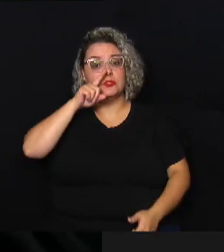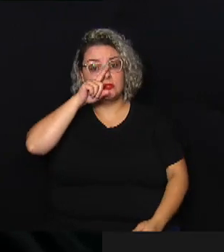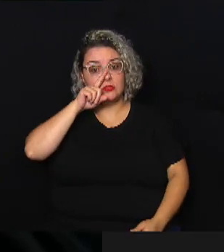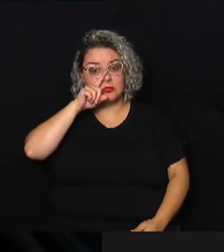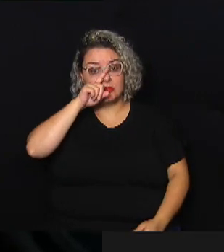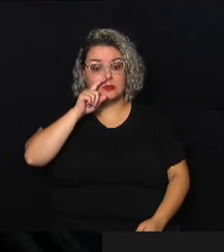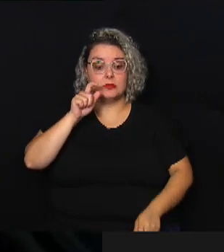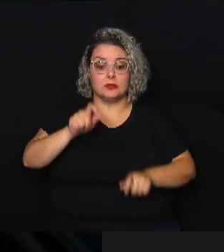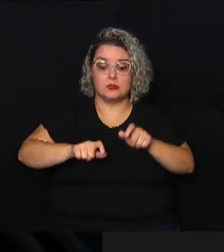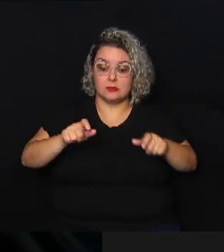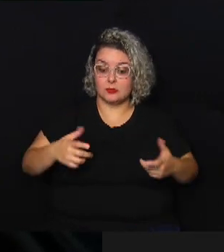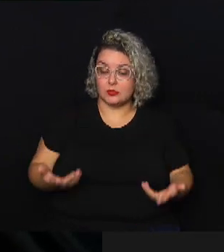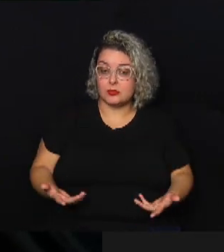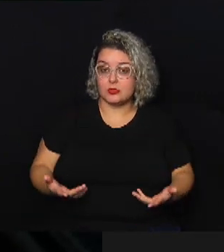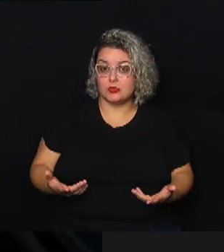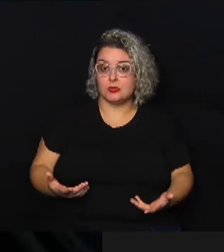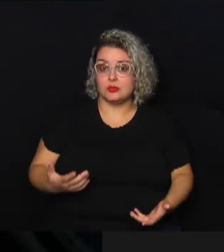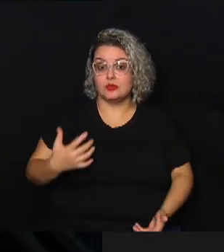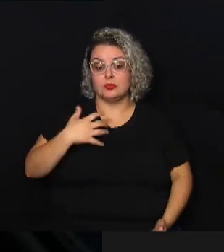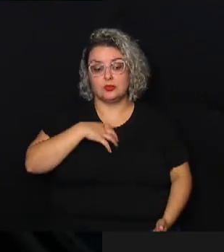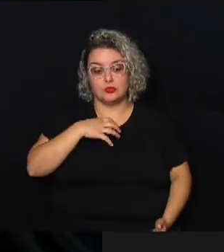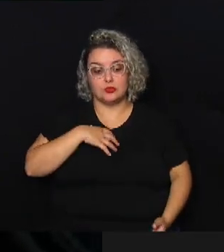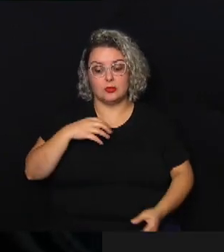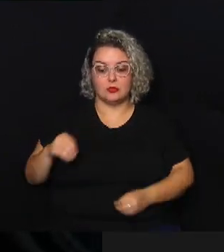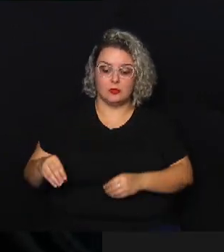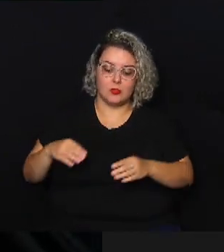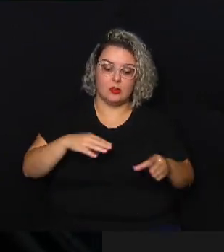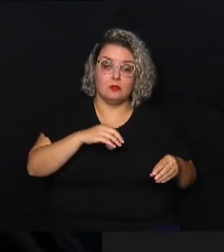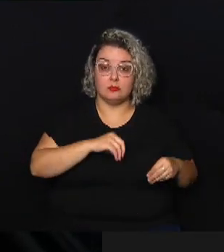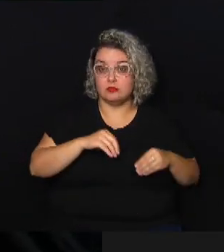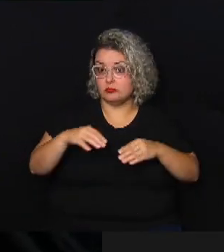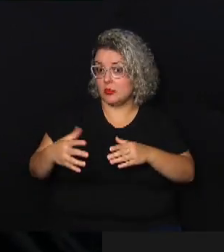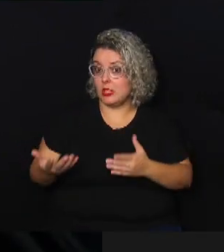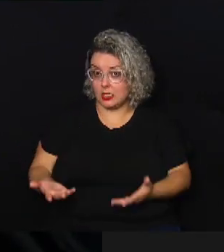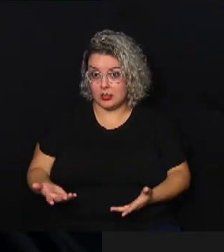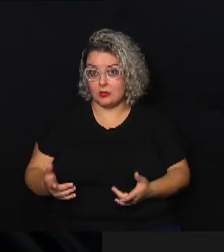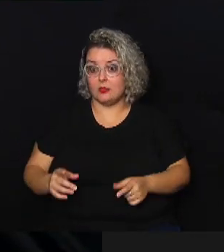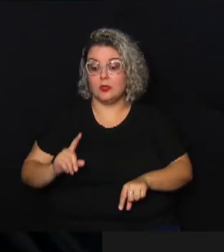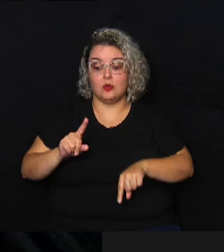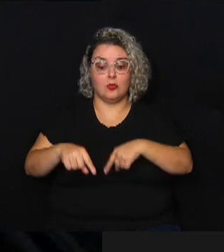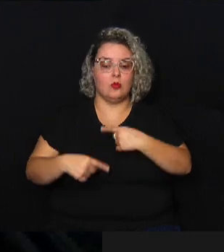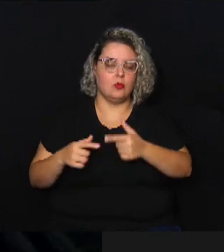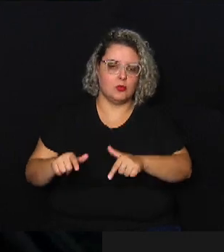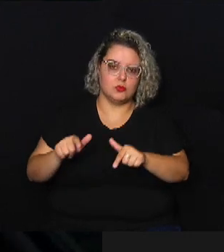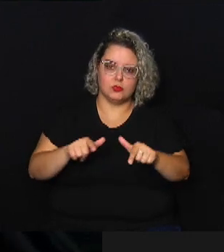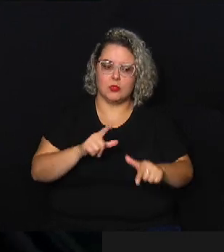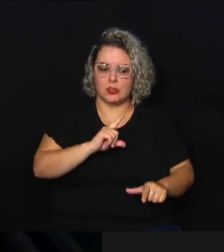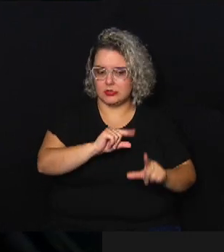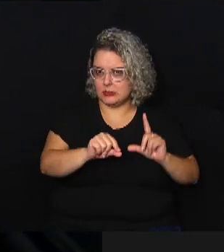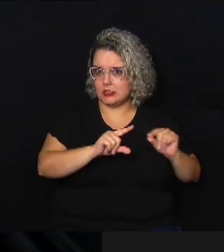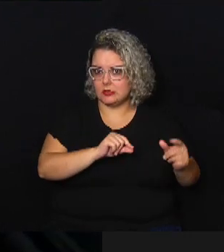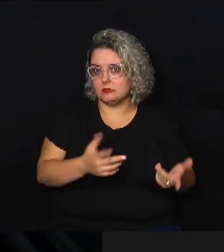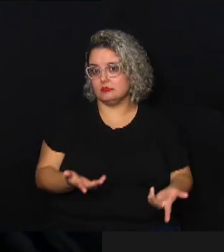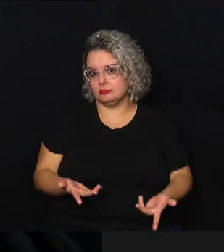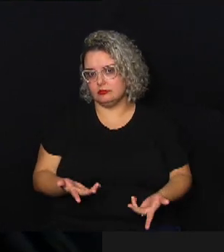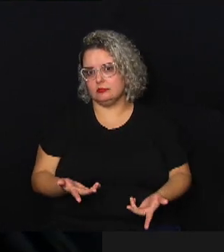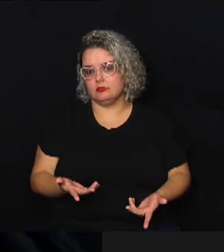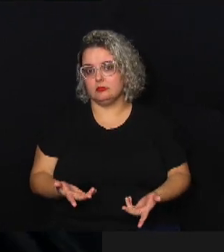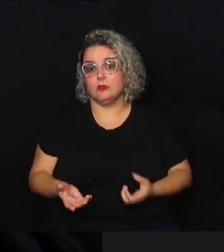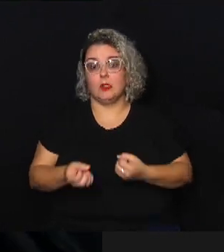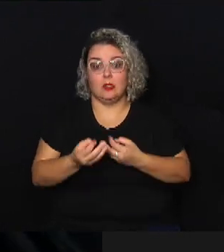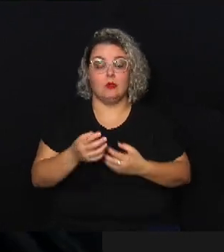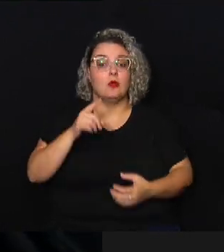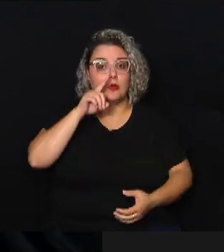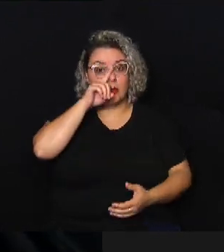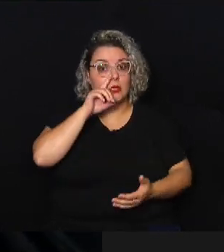precisam de alguma forma se deslocar né morar nesses outros locais e até a informação o risco